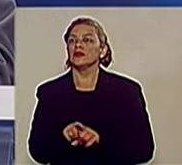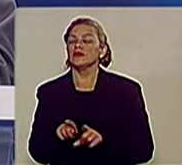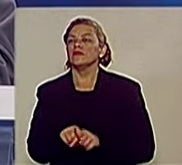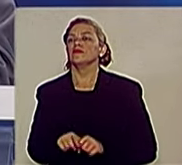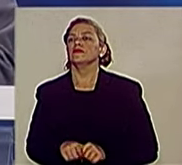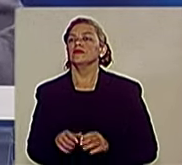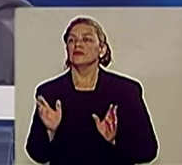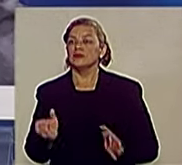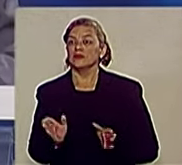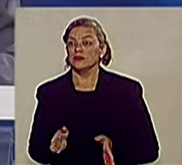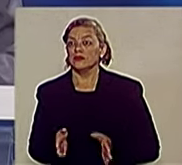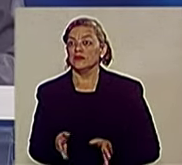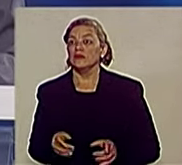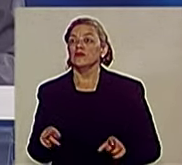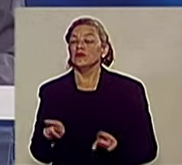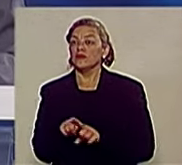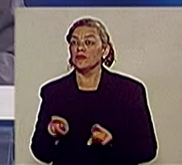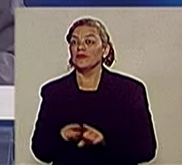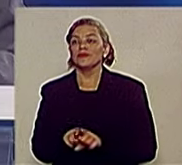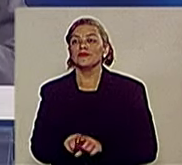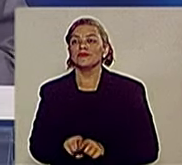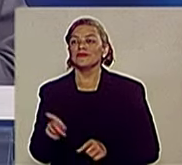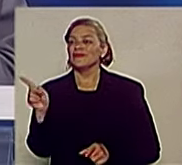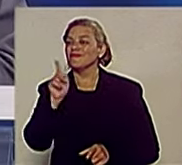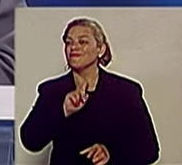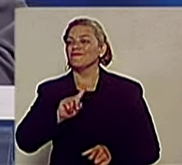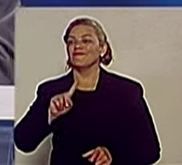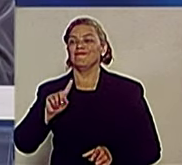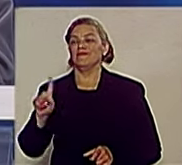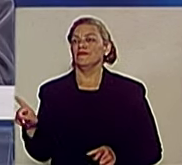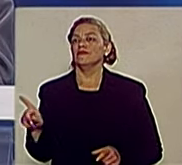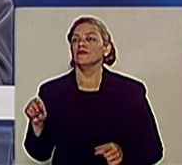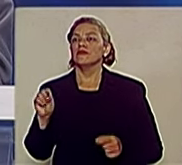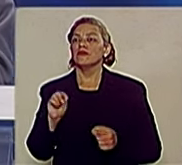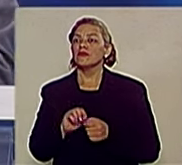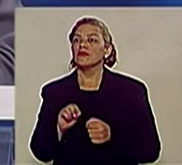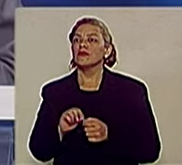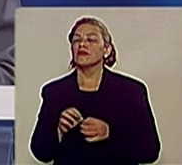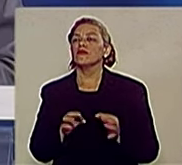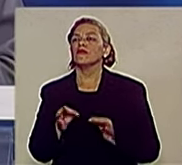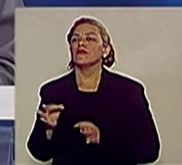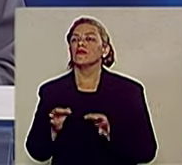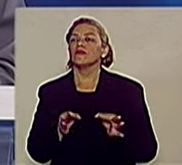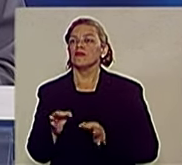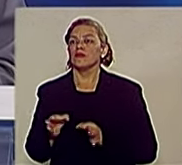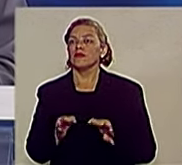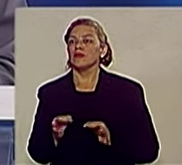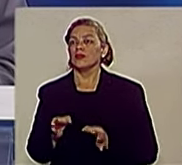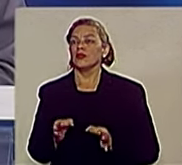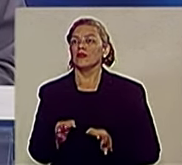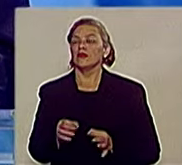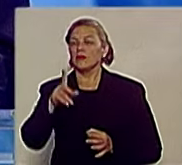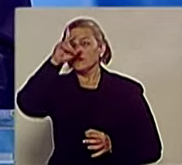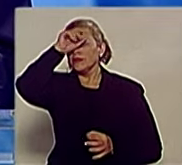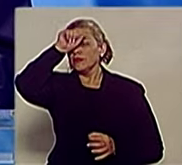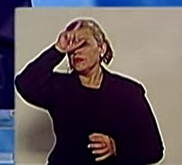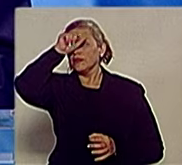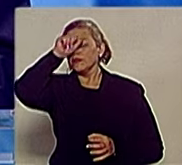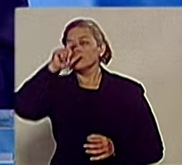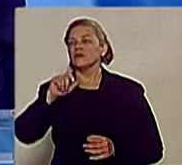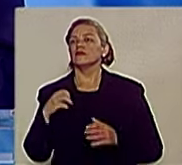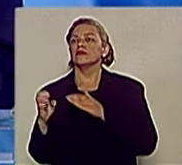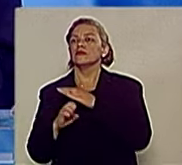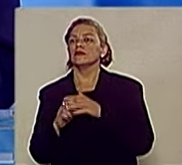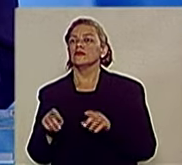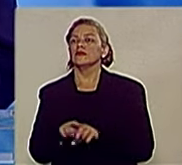administração do PT. E não mudou, não mudaram o gestor dos hospitais. É a mesma empresa. candidato.